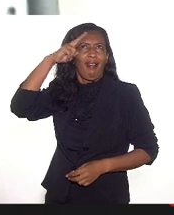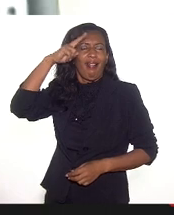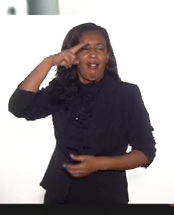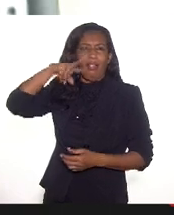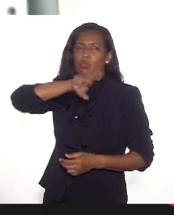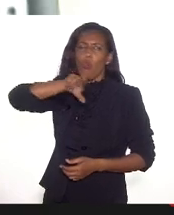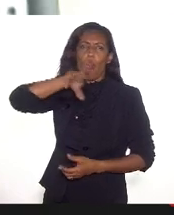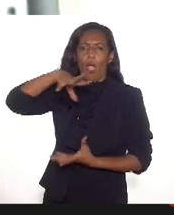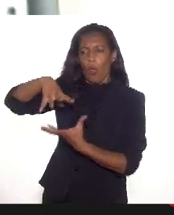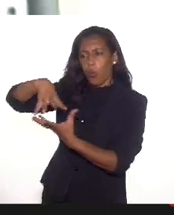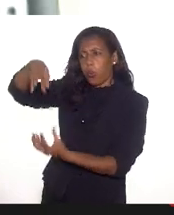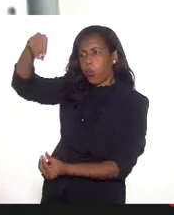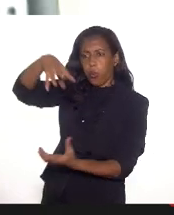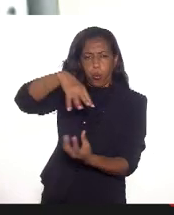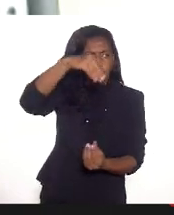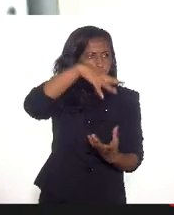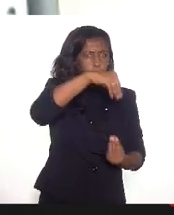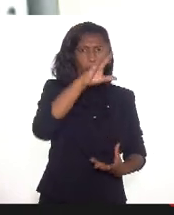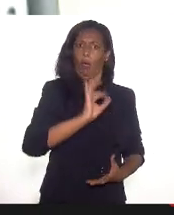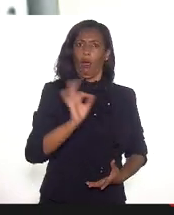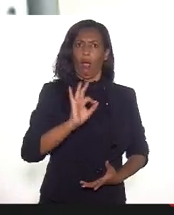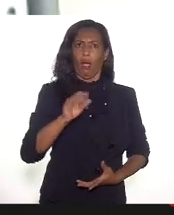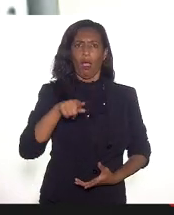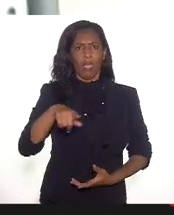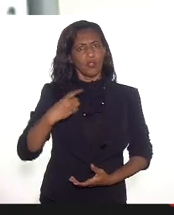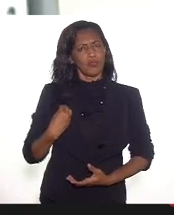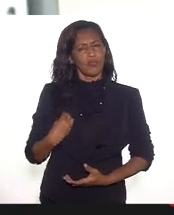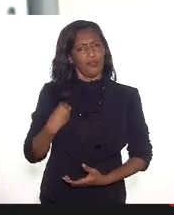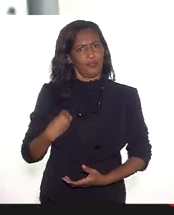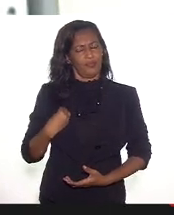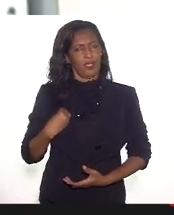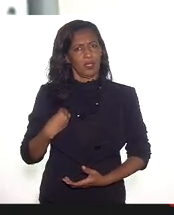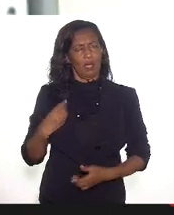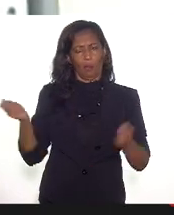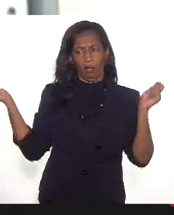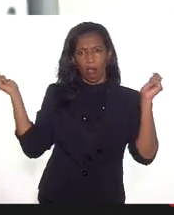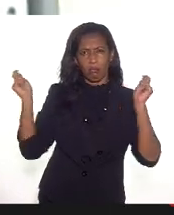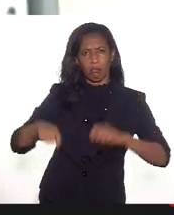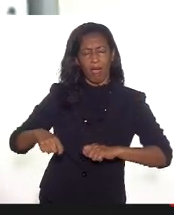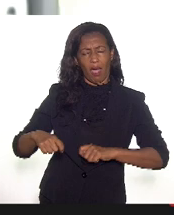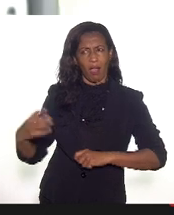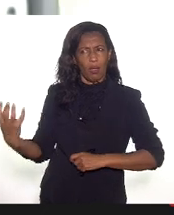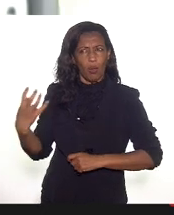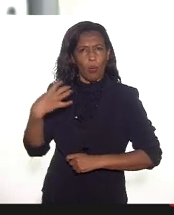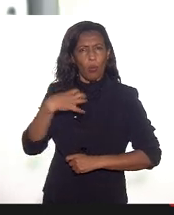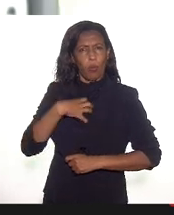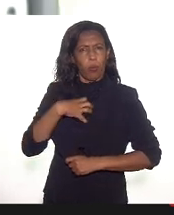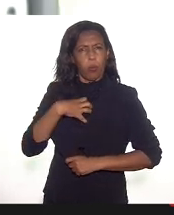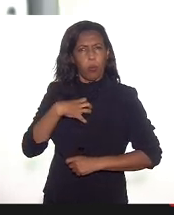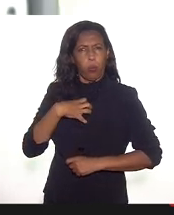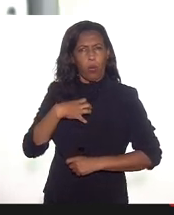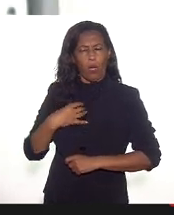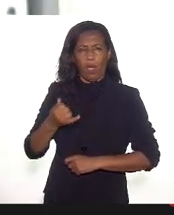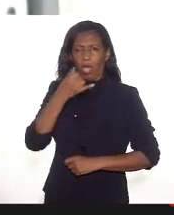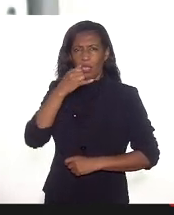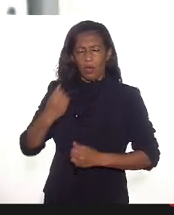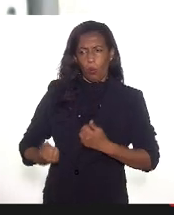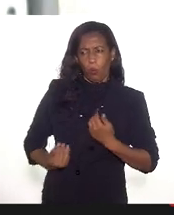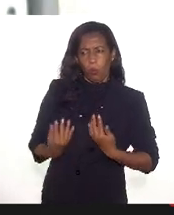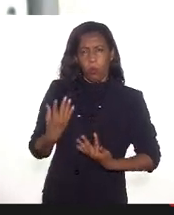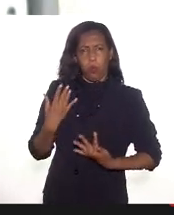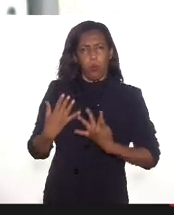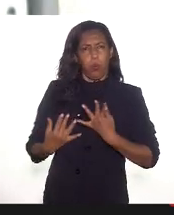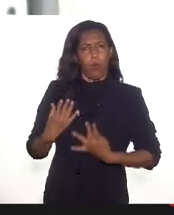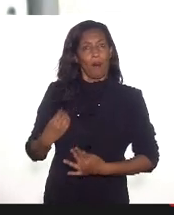abstrata, é uma memória plena de vida, capaz de mobilizar as nossas melhores energias a favor